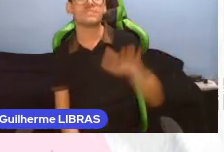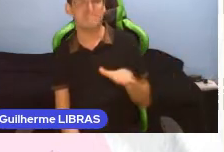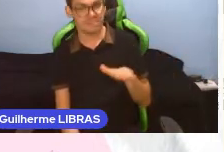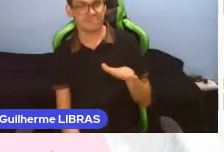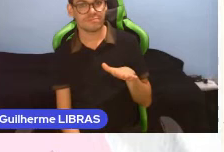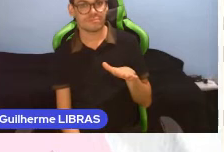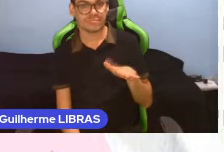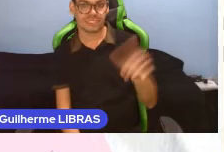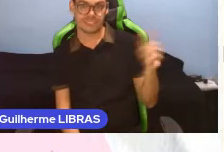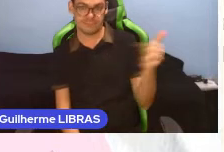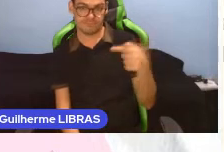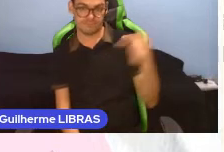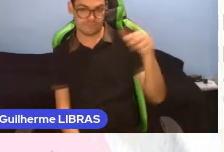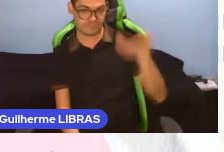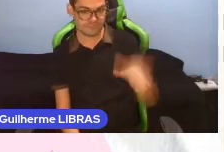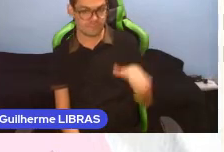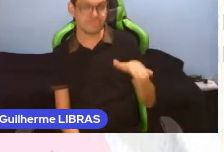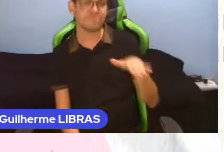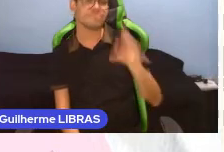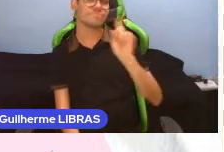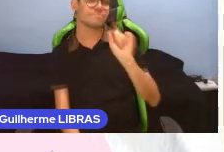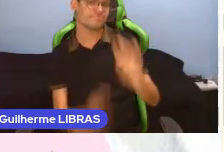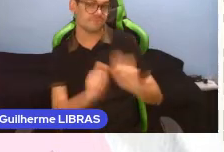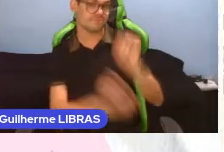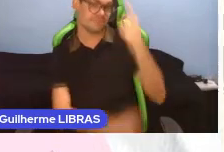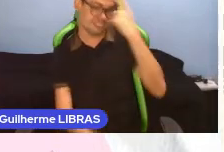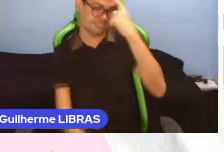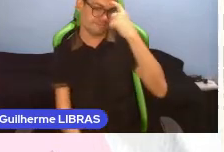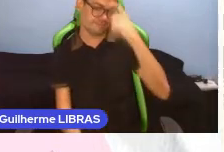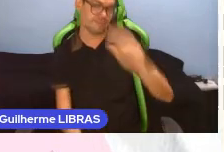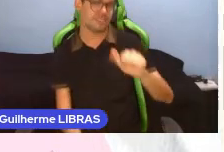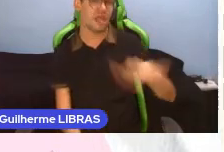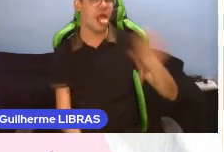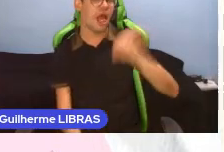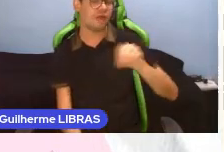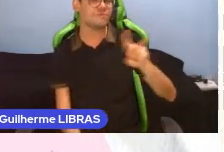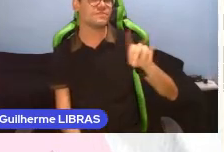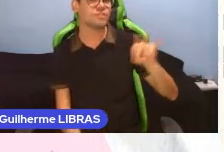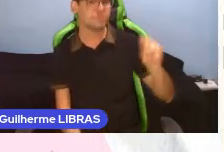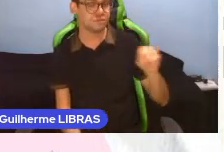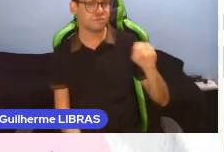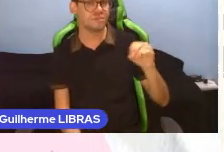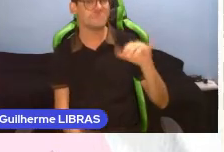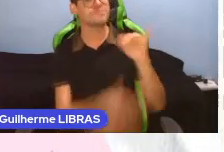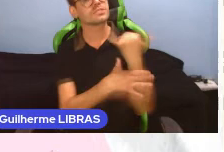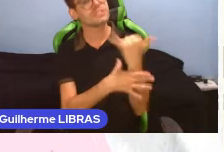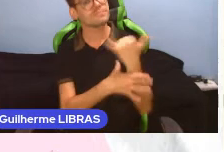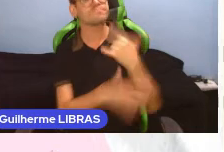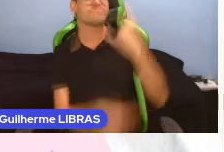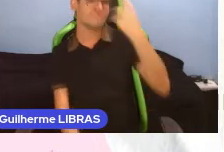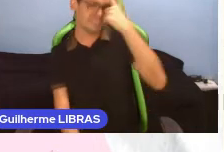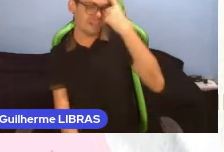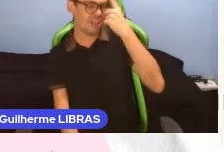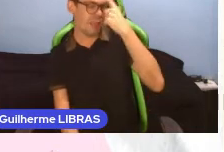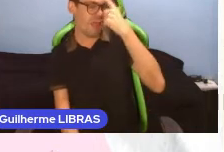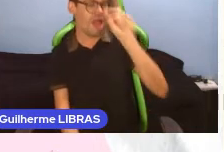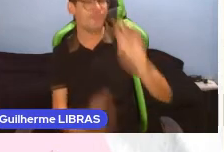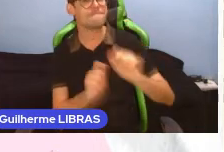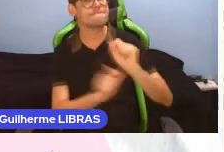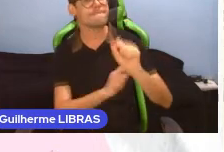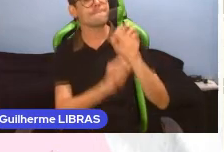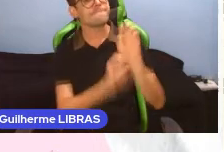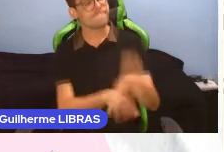17 horas, pensar ao vivo, no youtube.com, barra, pensar Edu. Tema,